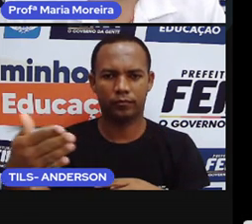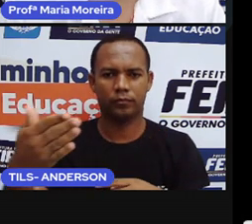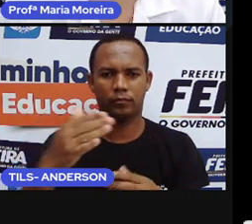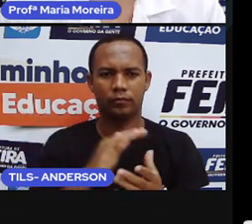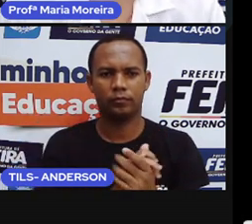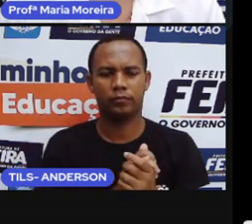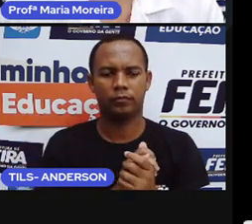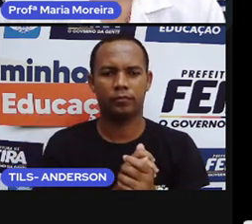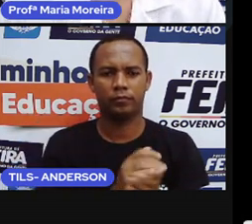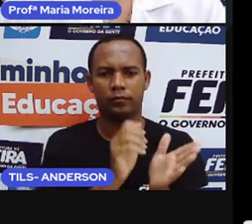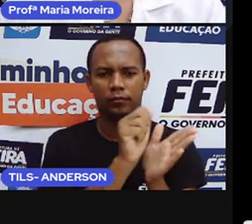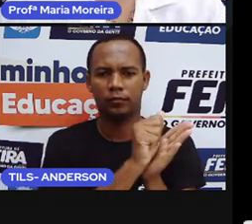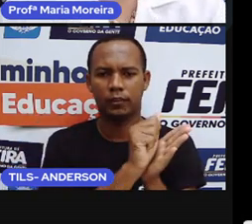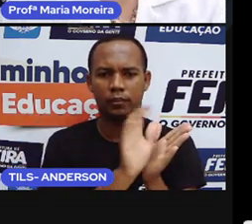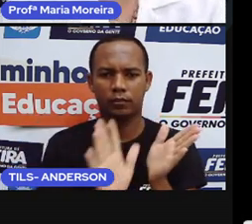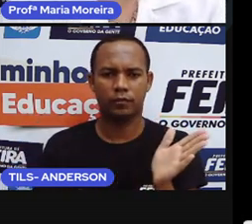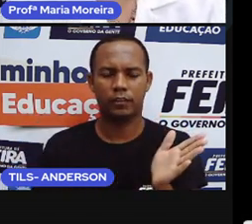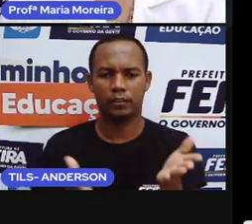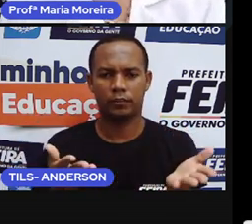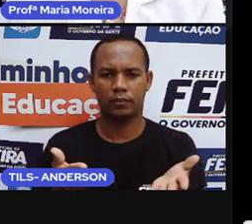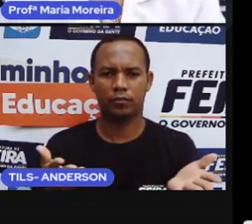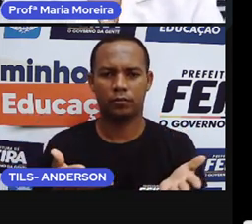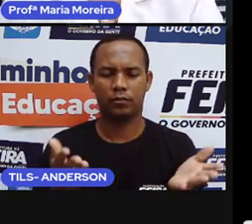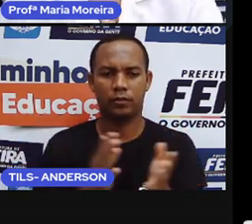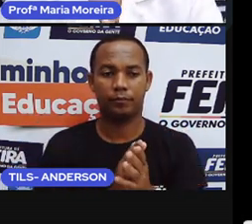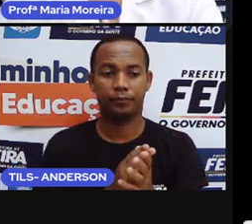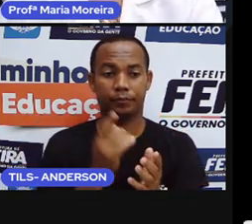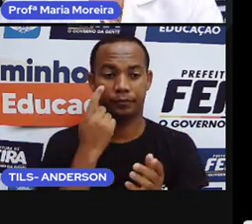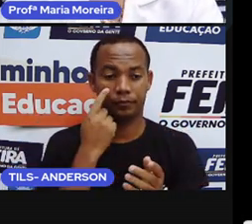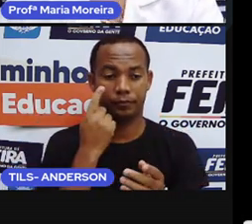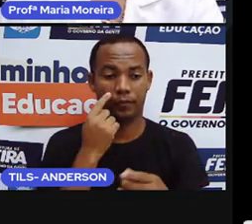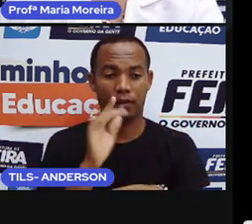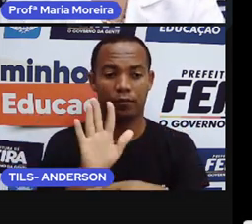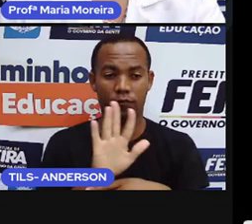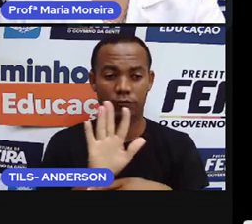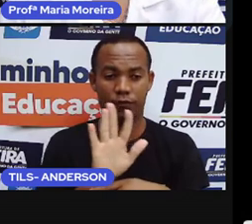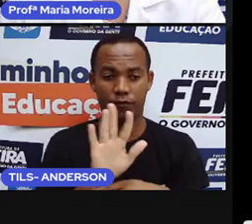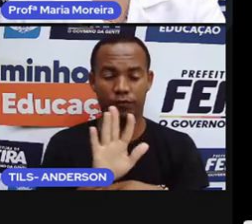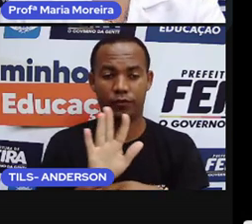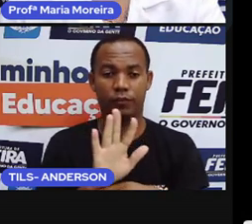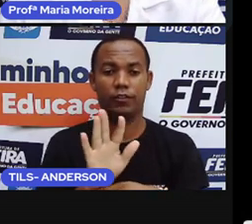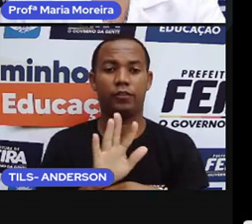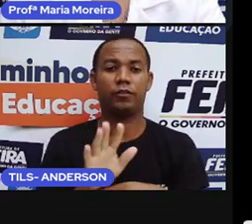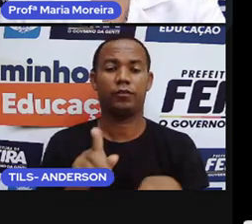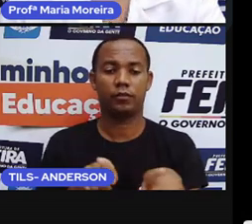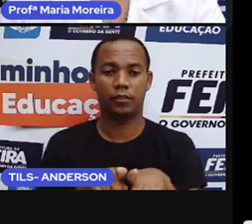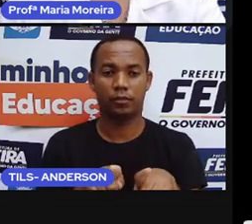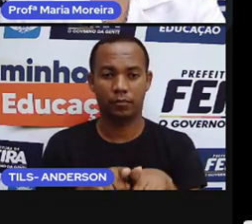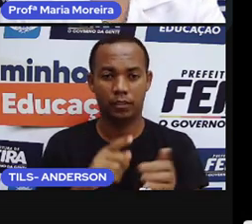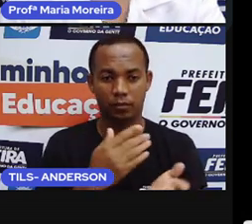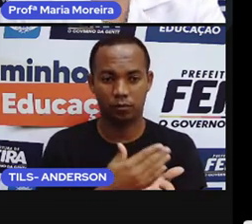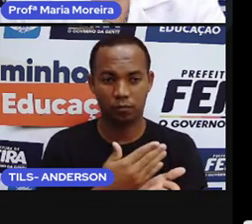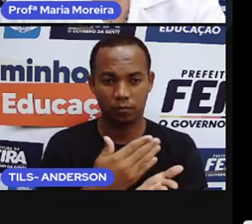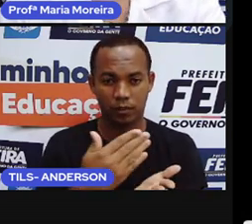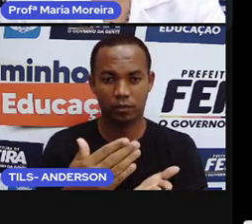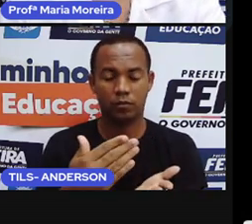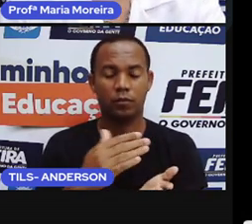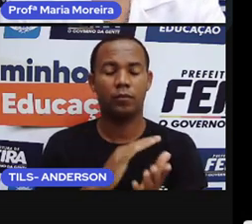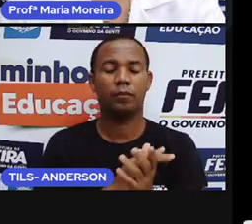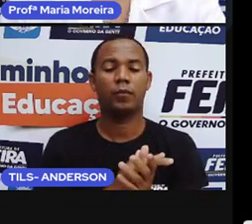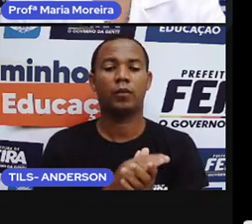atividade. Bom, com base no vídeo e no pequeno trê deste introdutório na verdade acima,